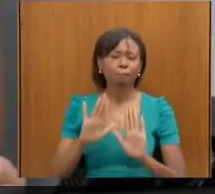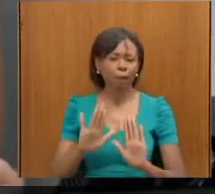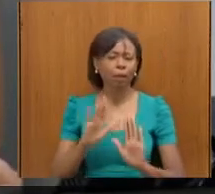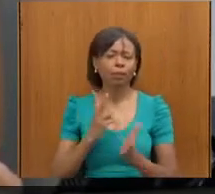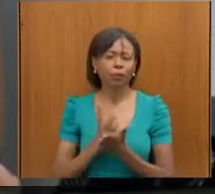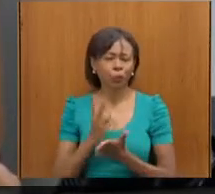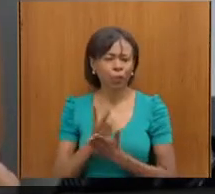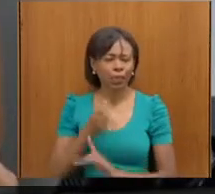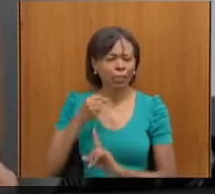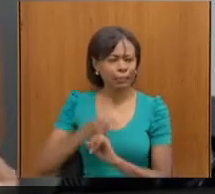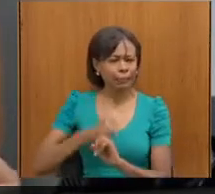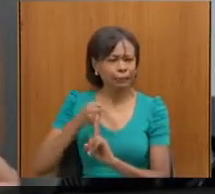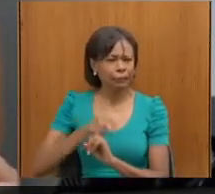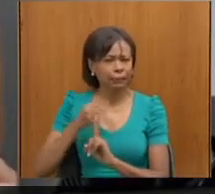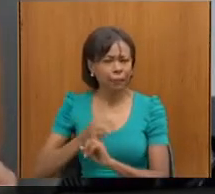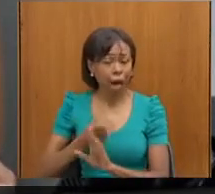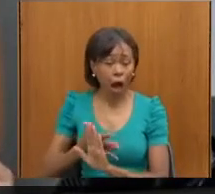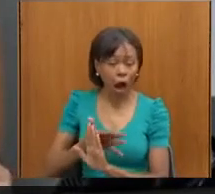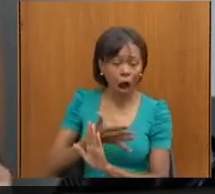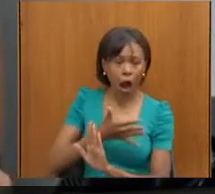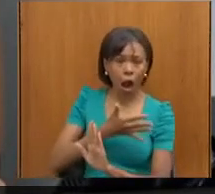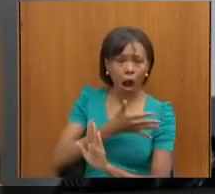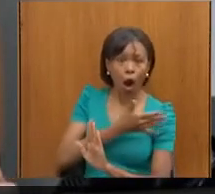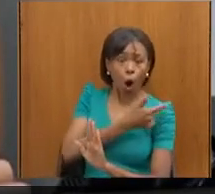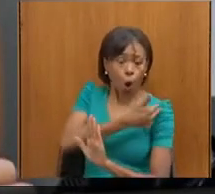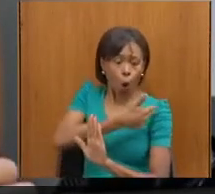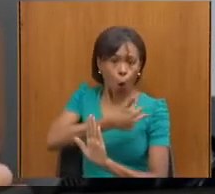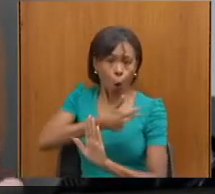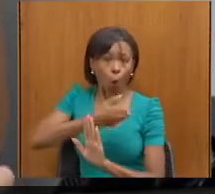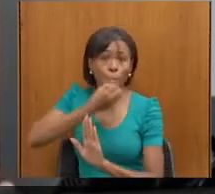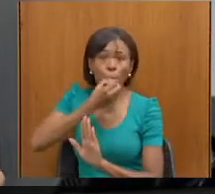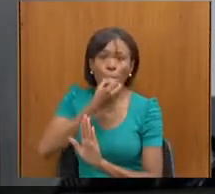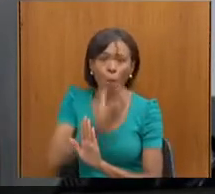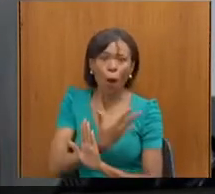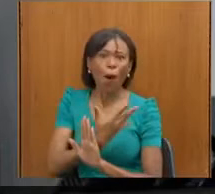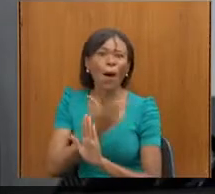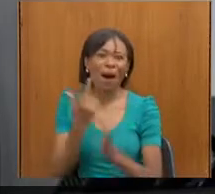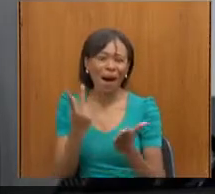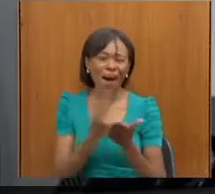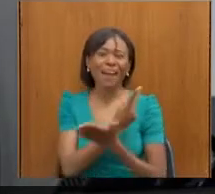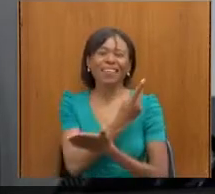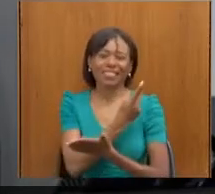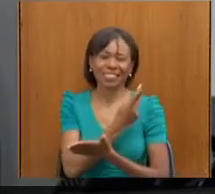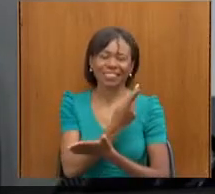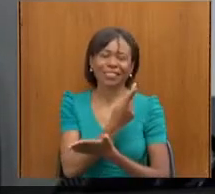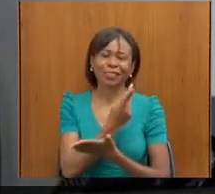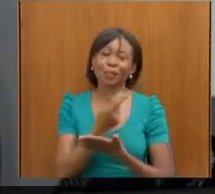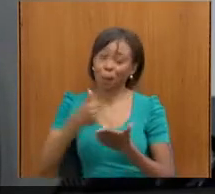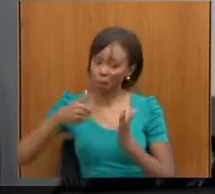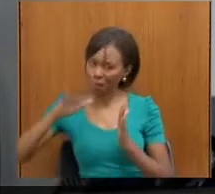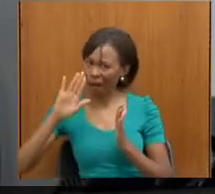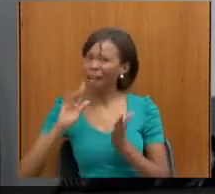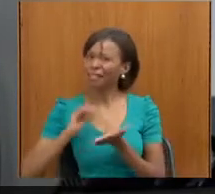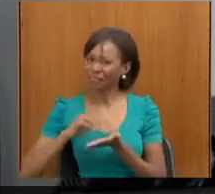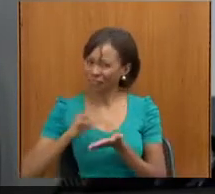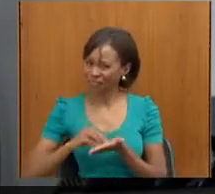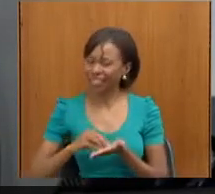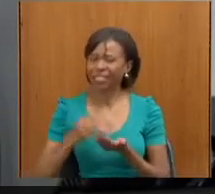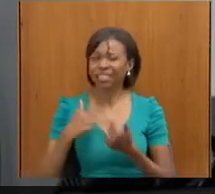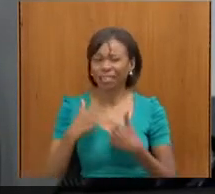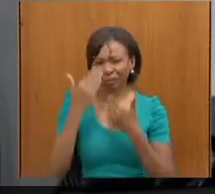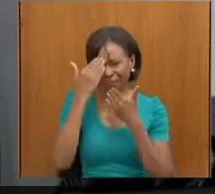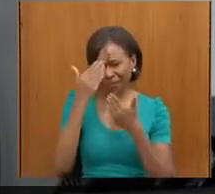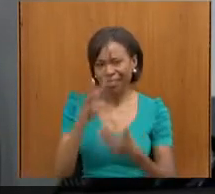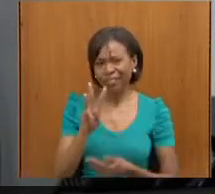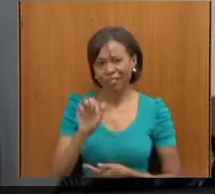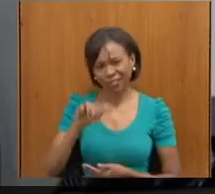aconteceram, né, muito mesmo, e tem mais a acontecer, e sou muito grata, né, para o professor Wendt estar aí na